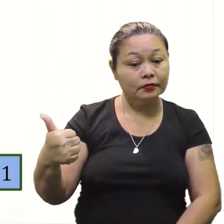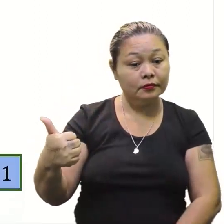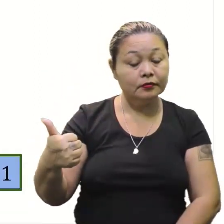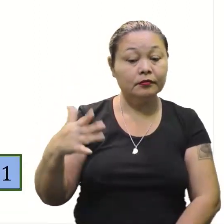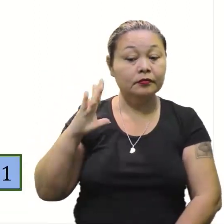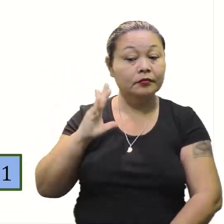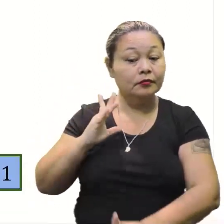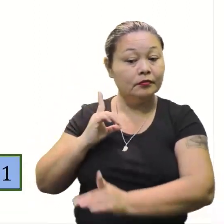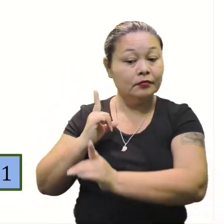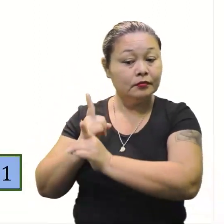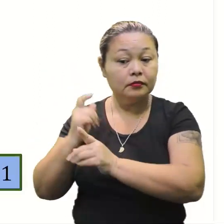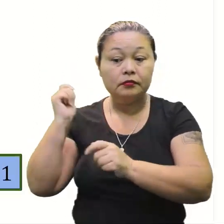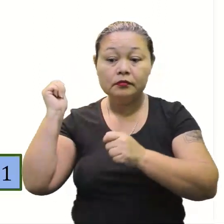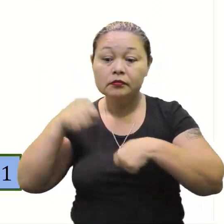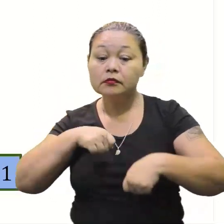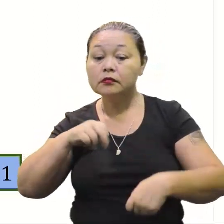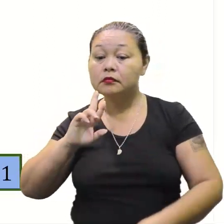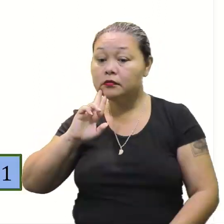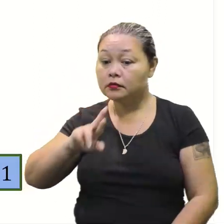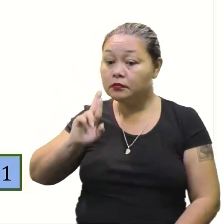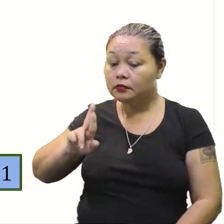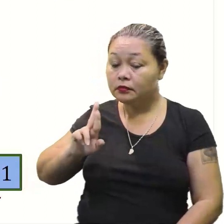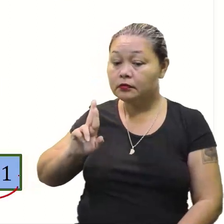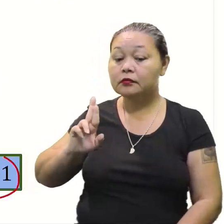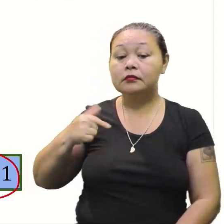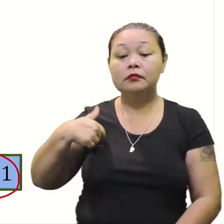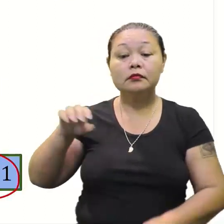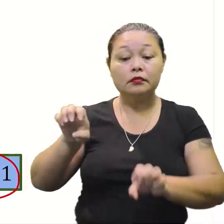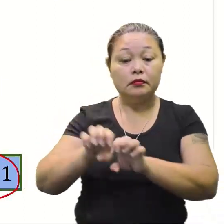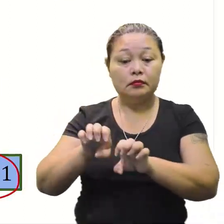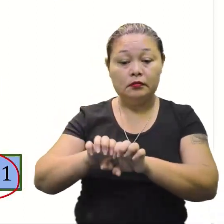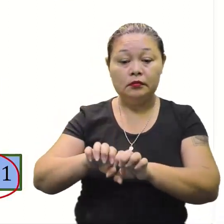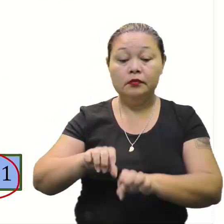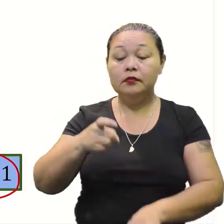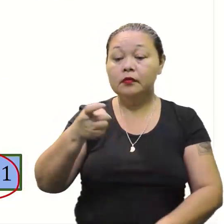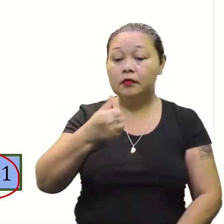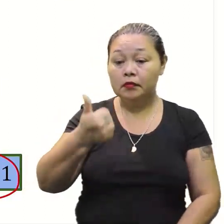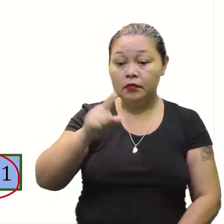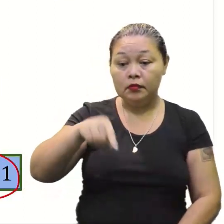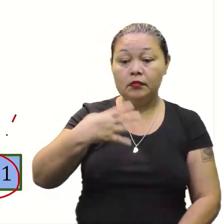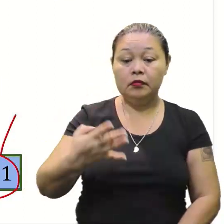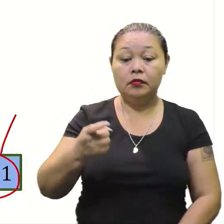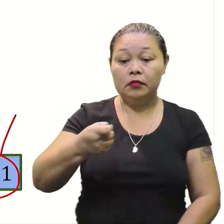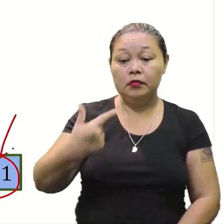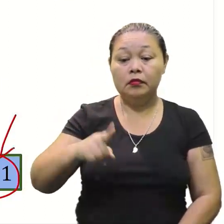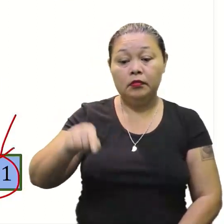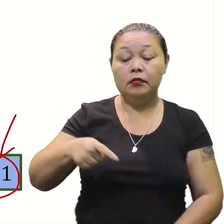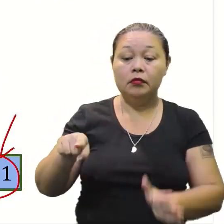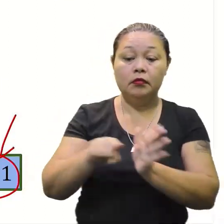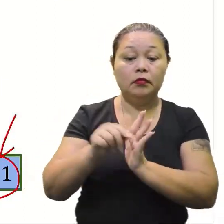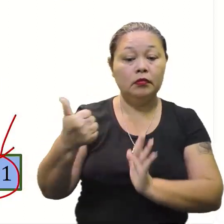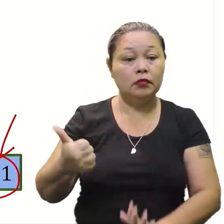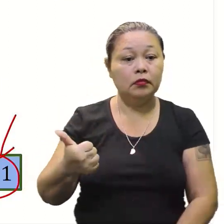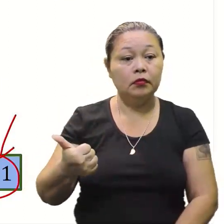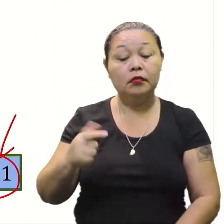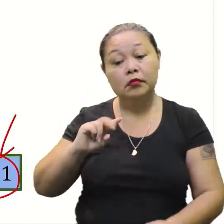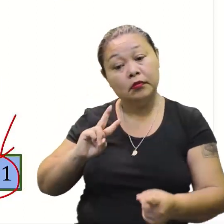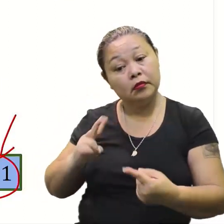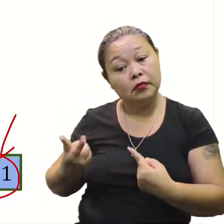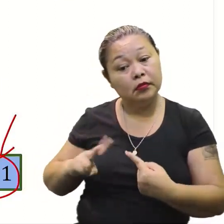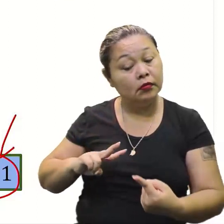Então, agora a gente encontrou as possíveis soluções para a nossa equação. O X1 é 4 e o X2 é menos 1. Ou